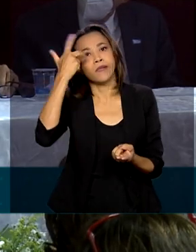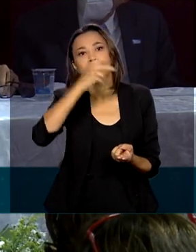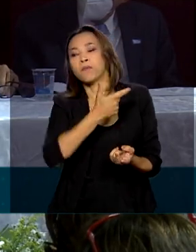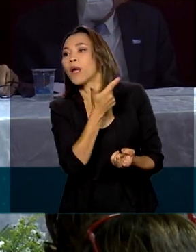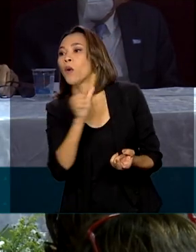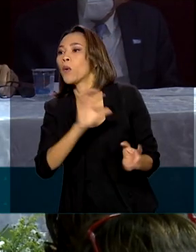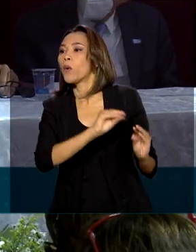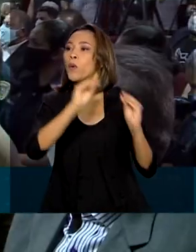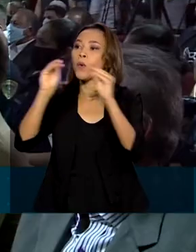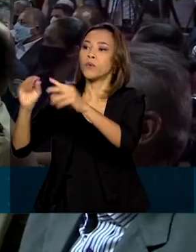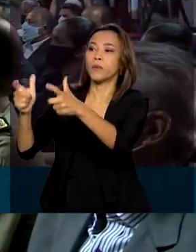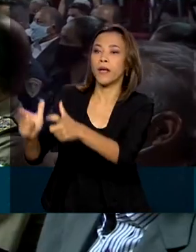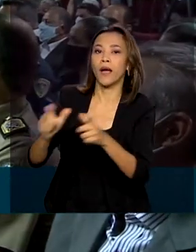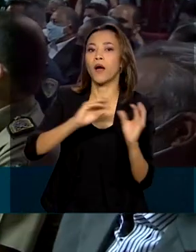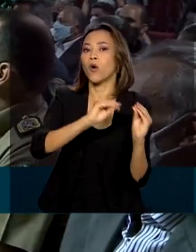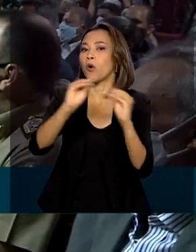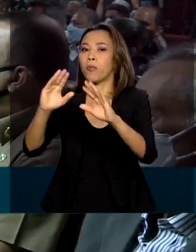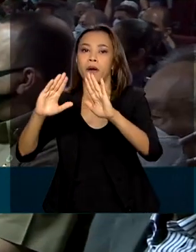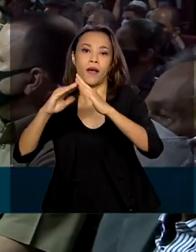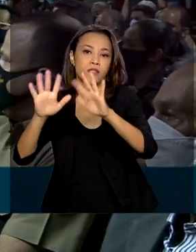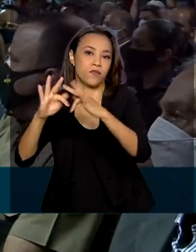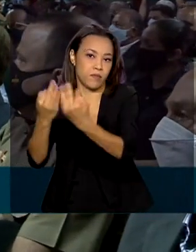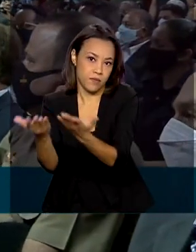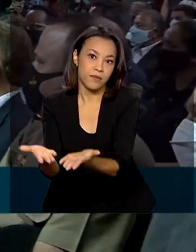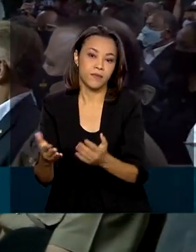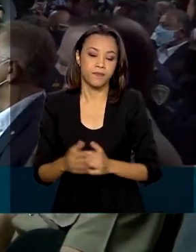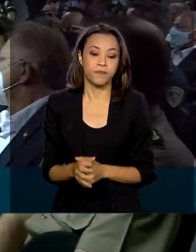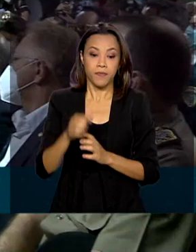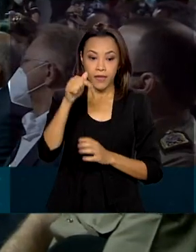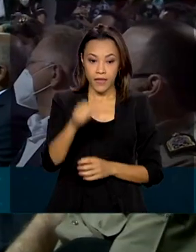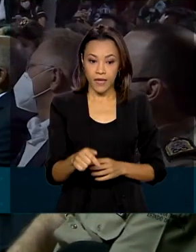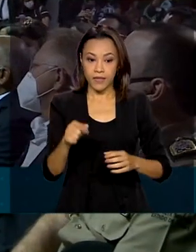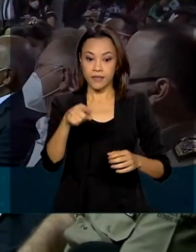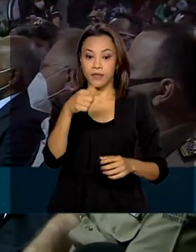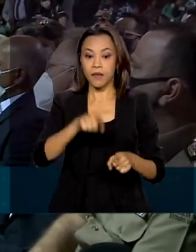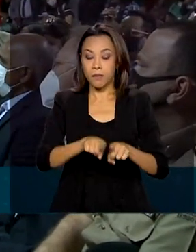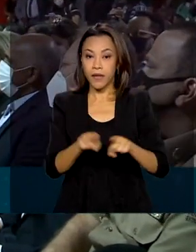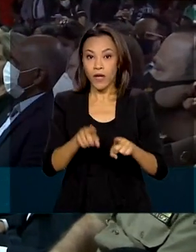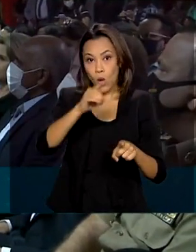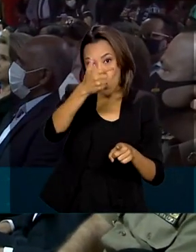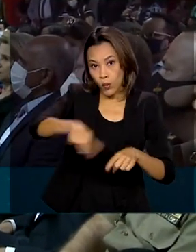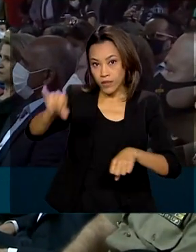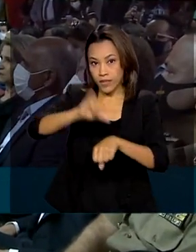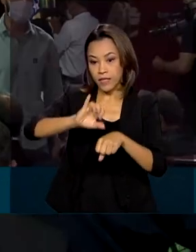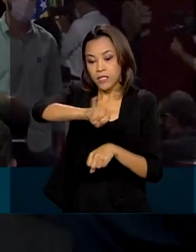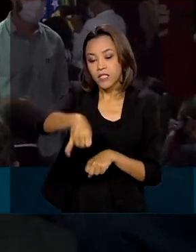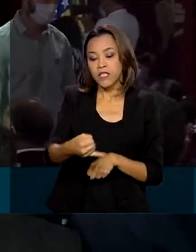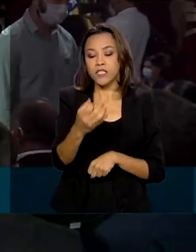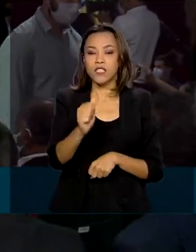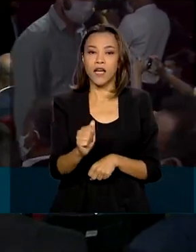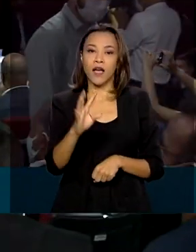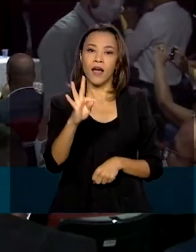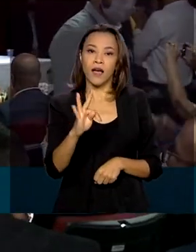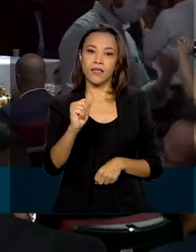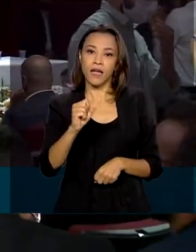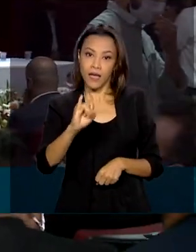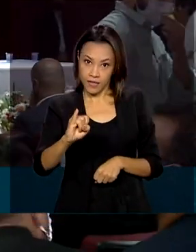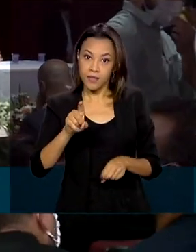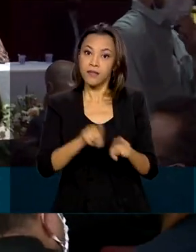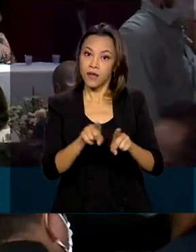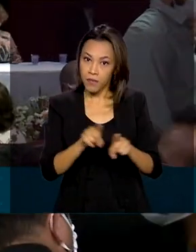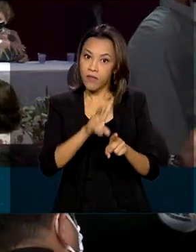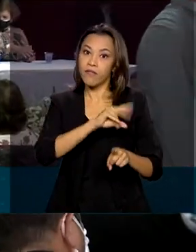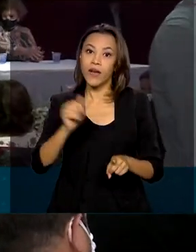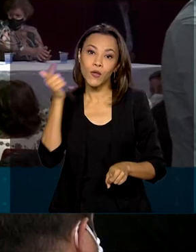permanente ou para a casa de parentes. Além de Goiânia, a cidade de Jatai e Cidade Ocidental também vão ganhar uma